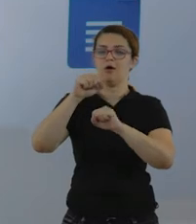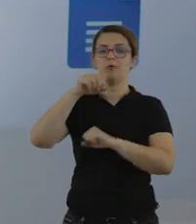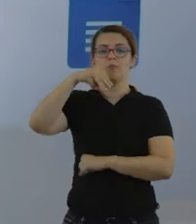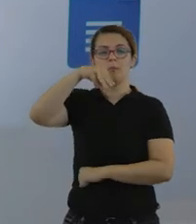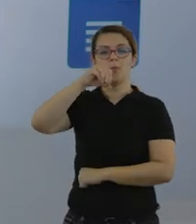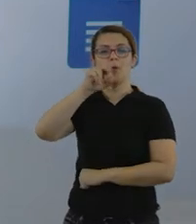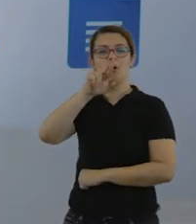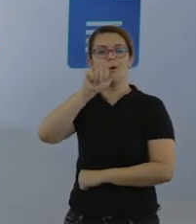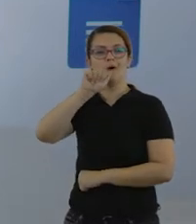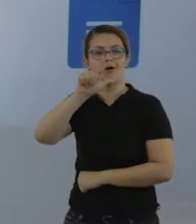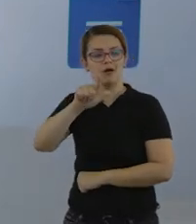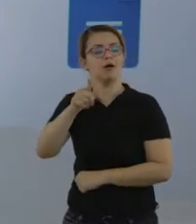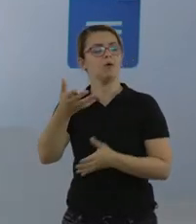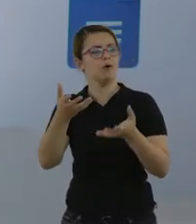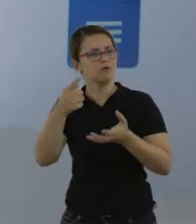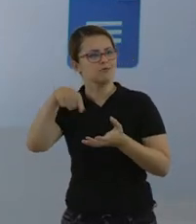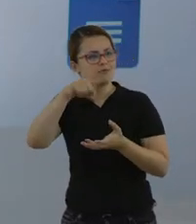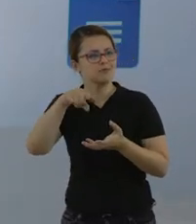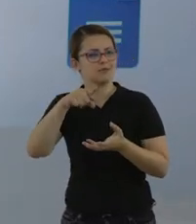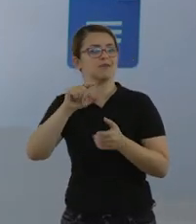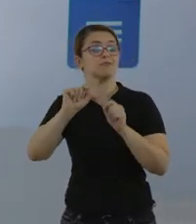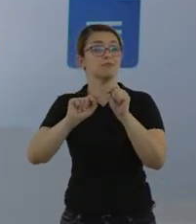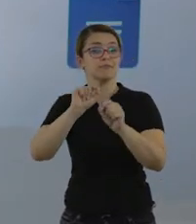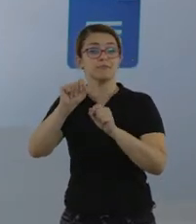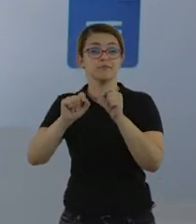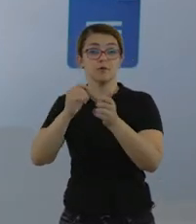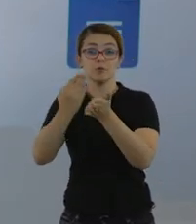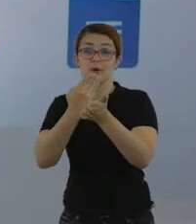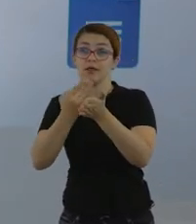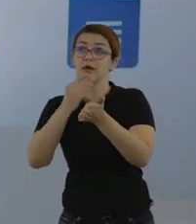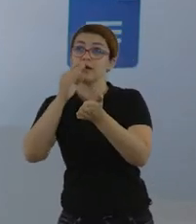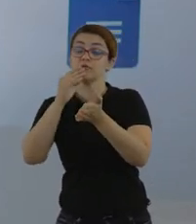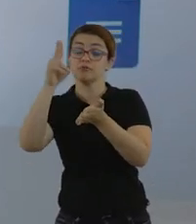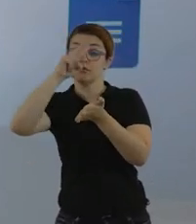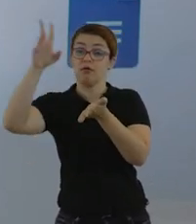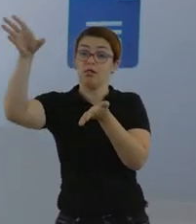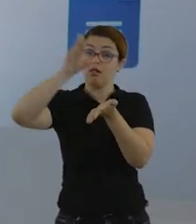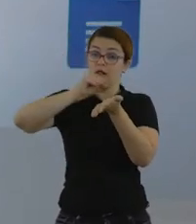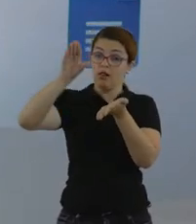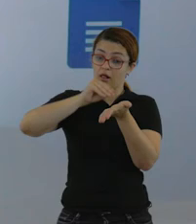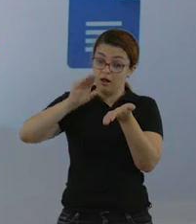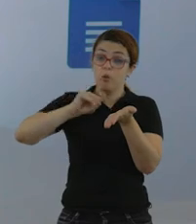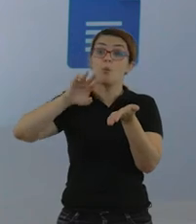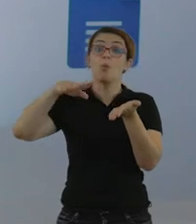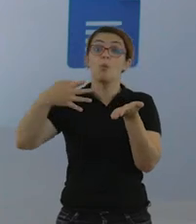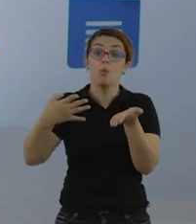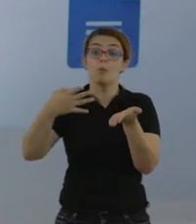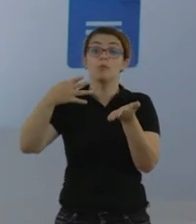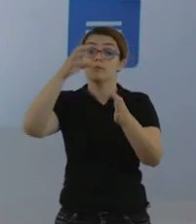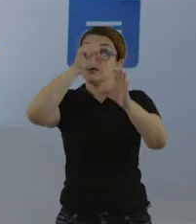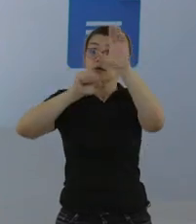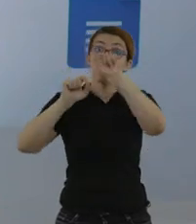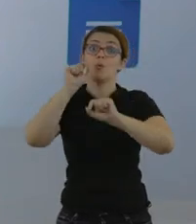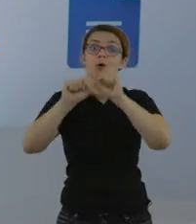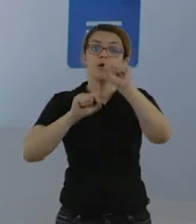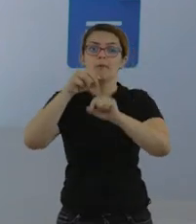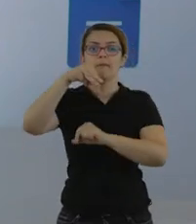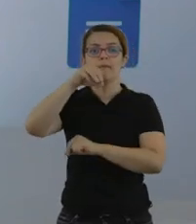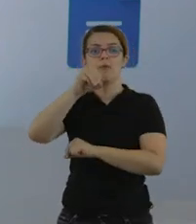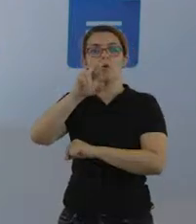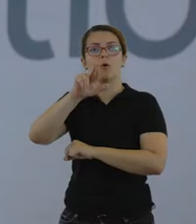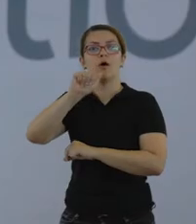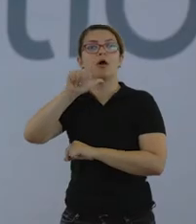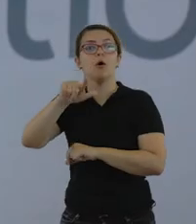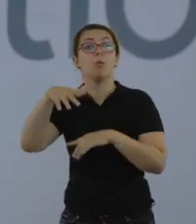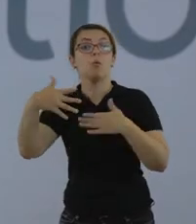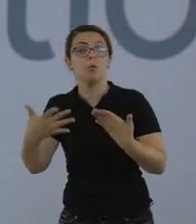E é isso que eu gostaria que vocês fizessem, identificassem e transcrevessem no caderno qual é essa moral da